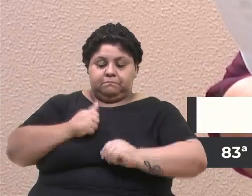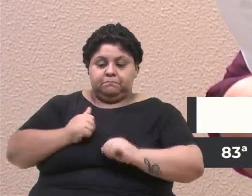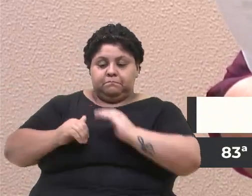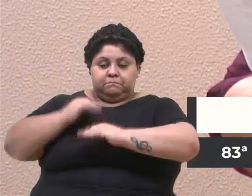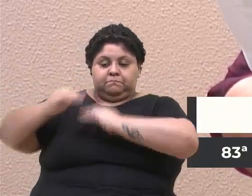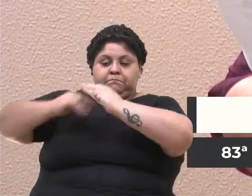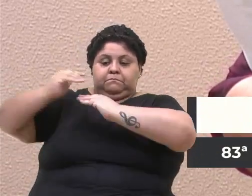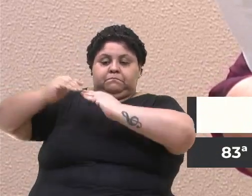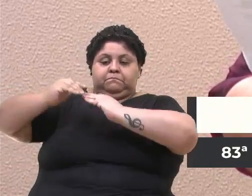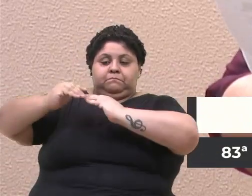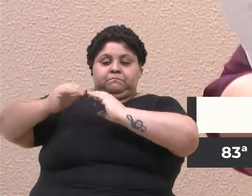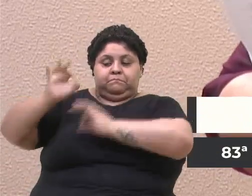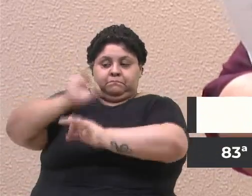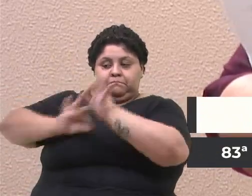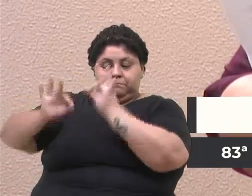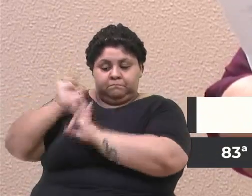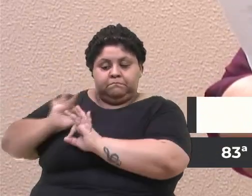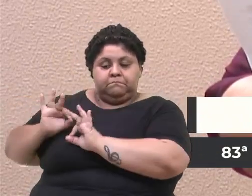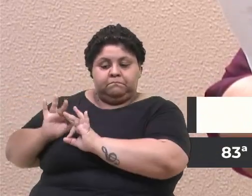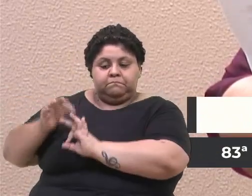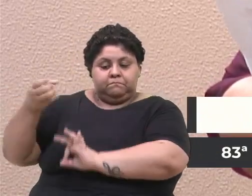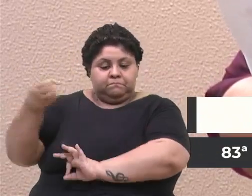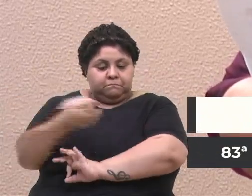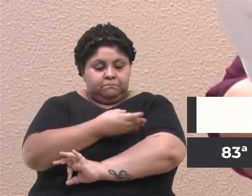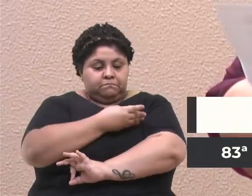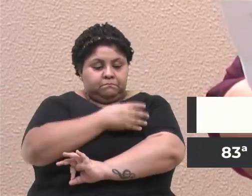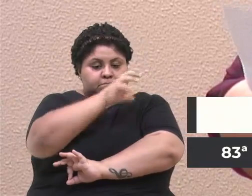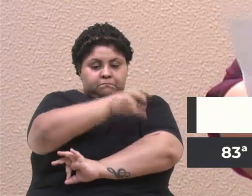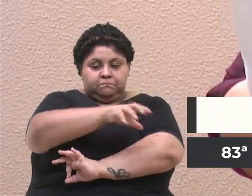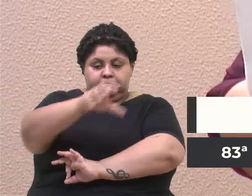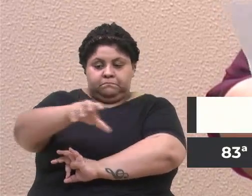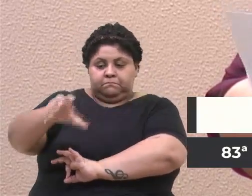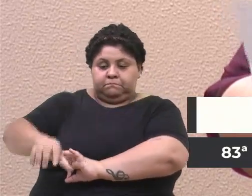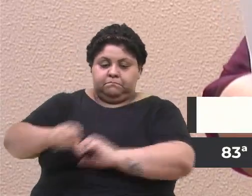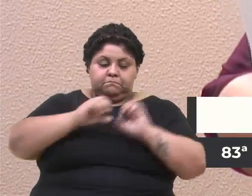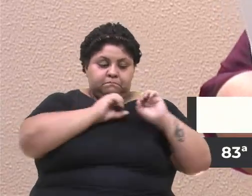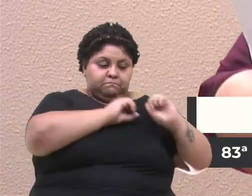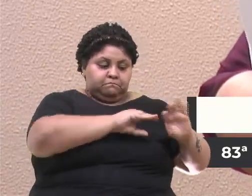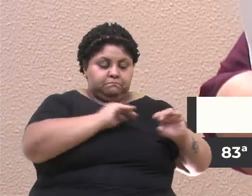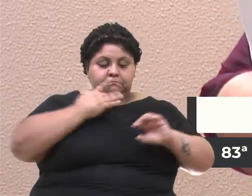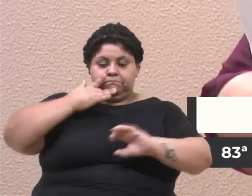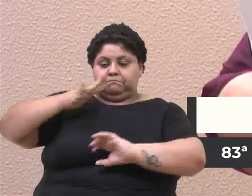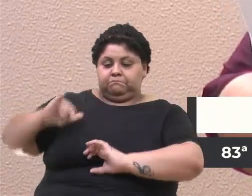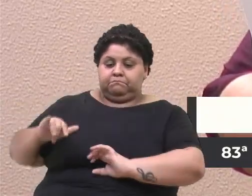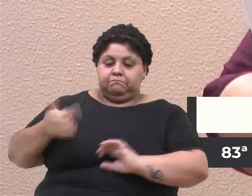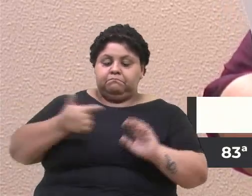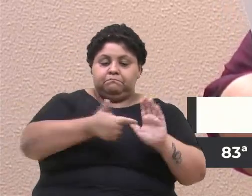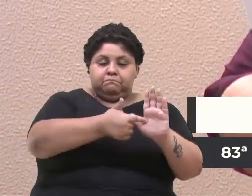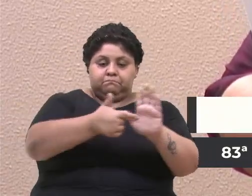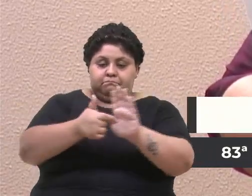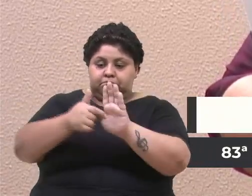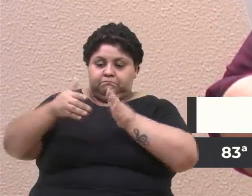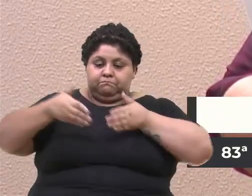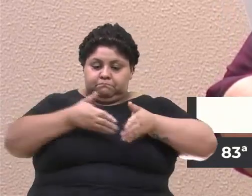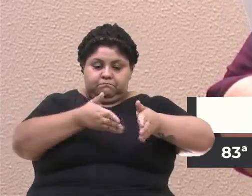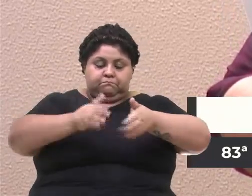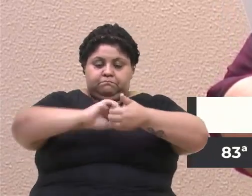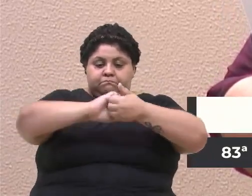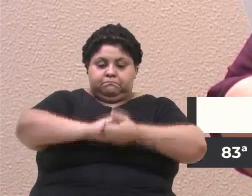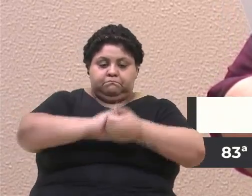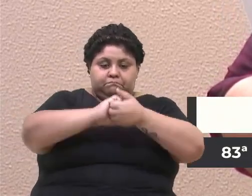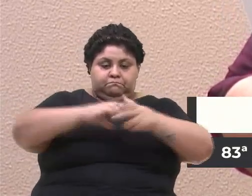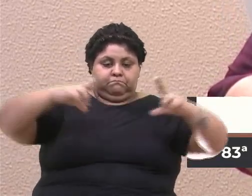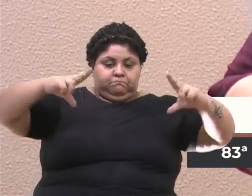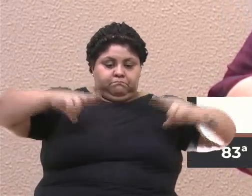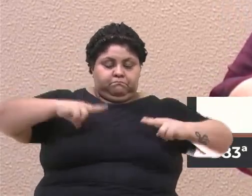manutenção de novas unidades de educação infantil. Destaca que o caminho das parcerias públicas e privadas se apresenta